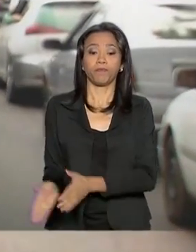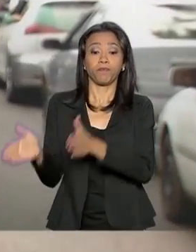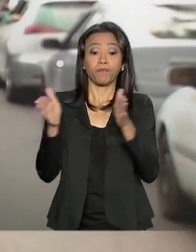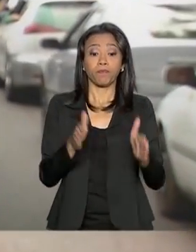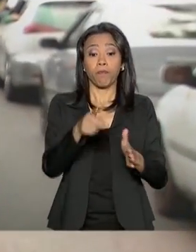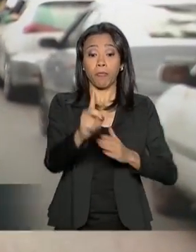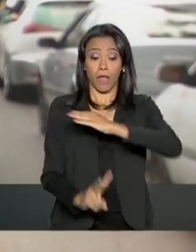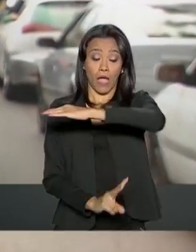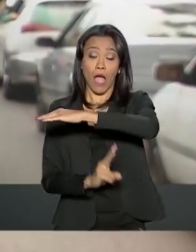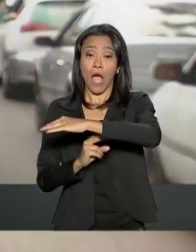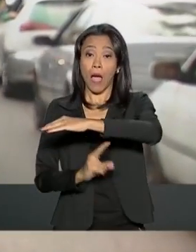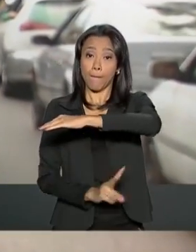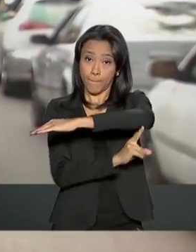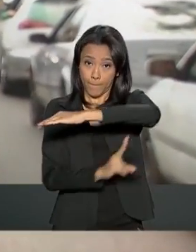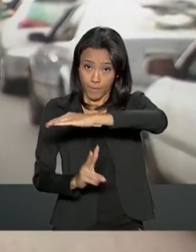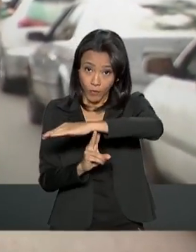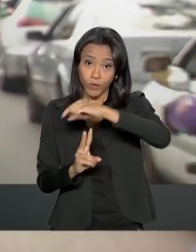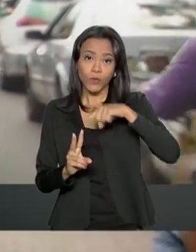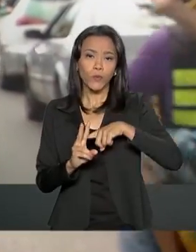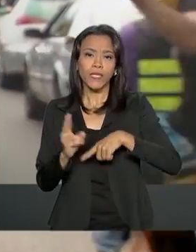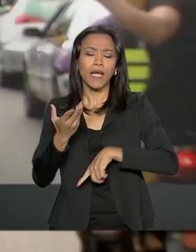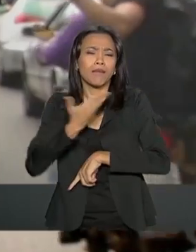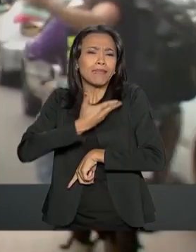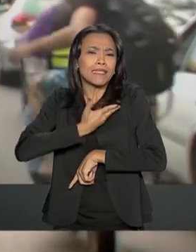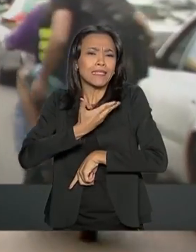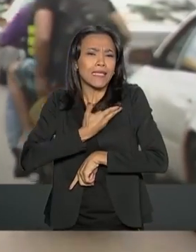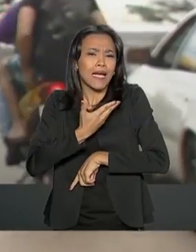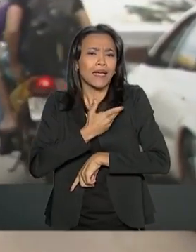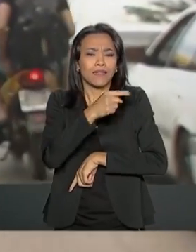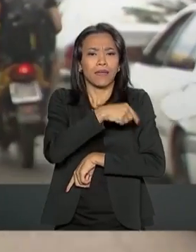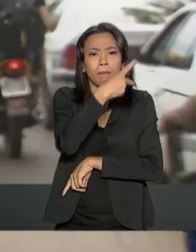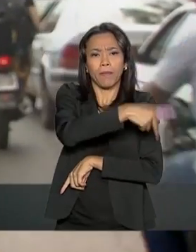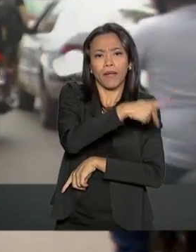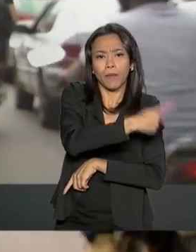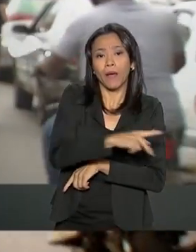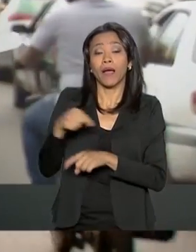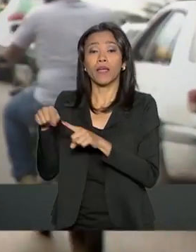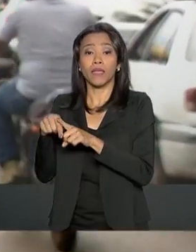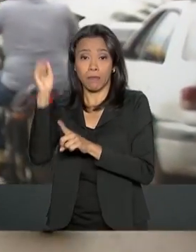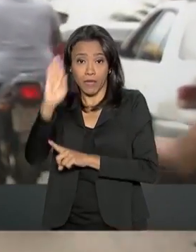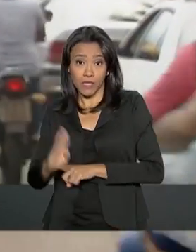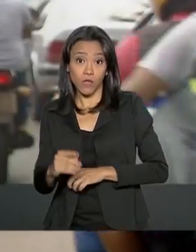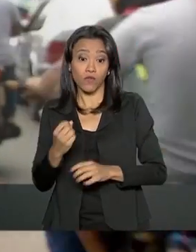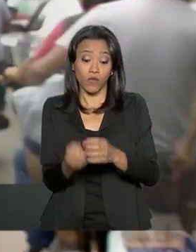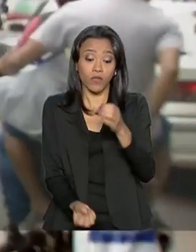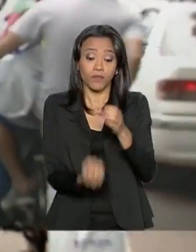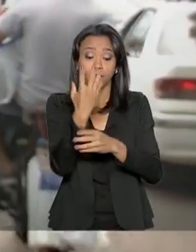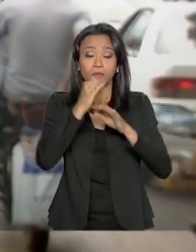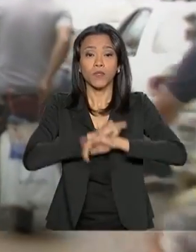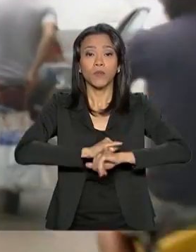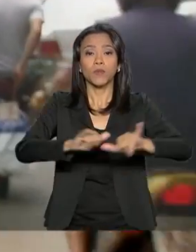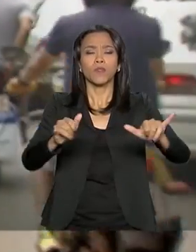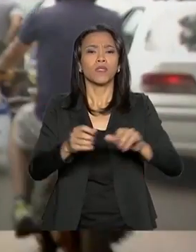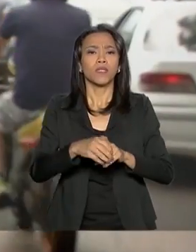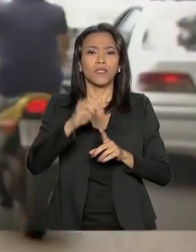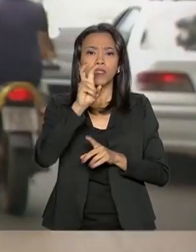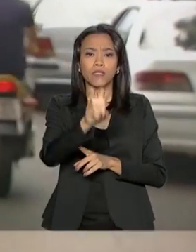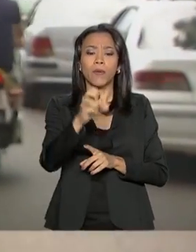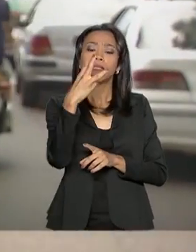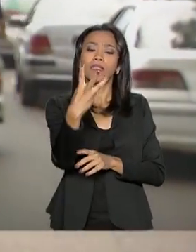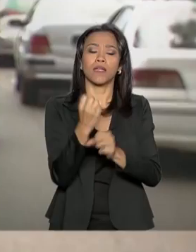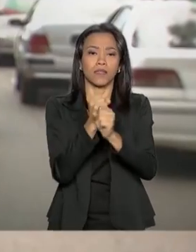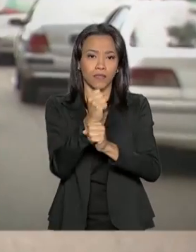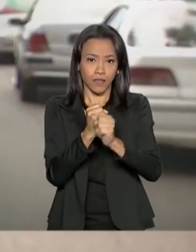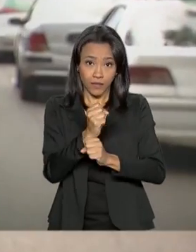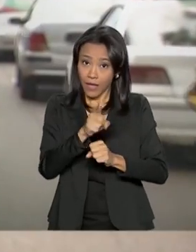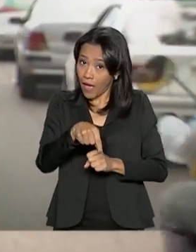da Amizade, que liga Brasil e Paraguai, foi inaugurada há 53 anos. A via é a principal ligação entre os